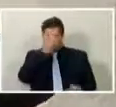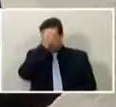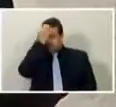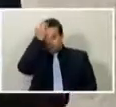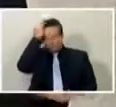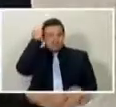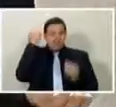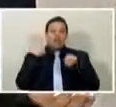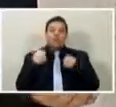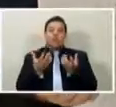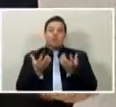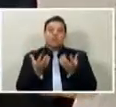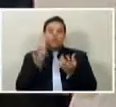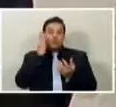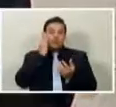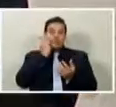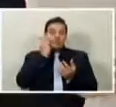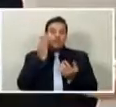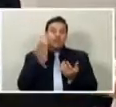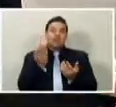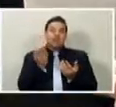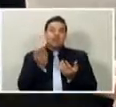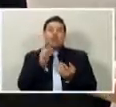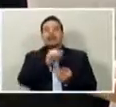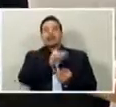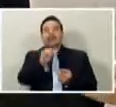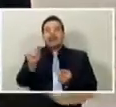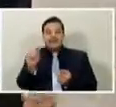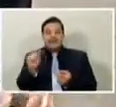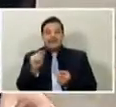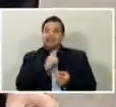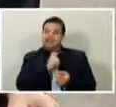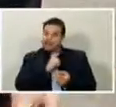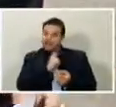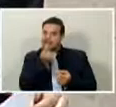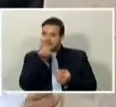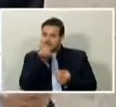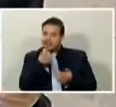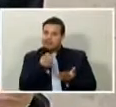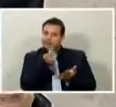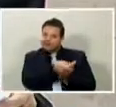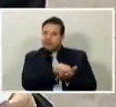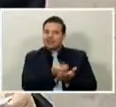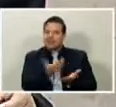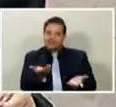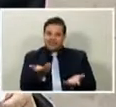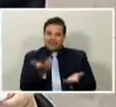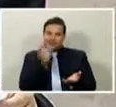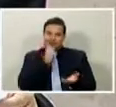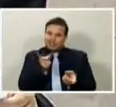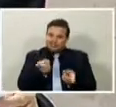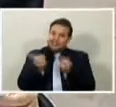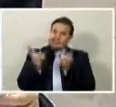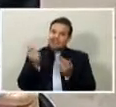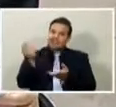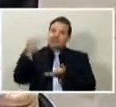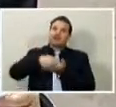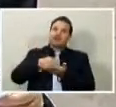queria saber quem deve estar se beneficiando com esse tipo de venda para a cidade.